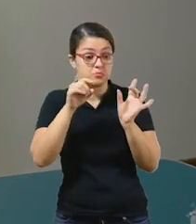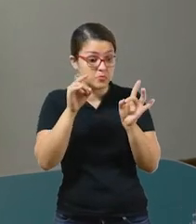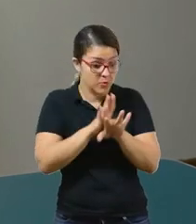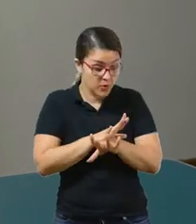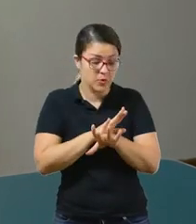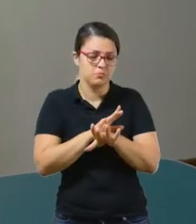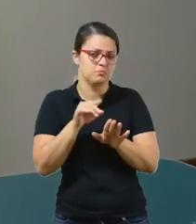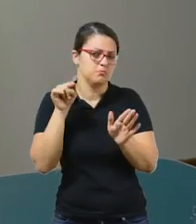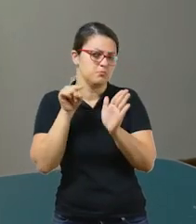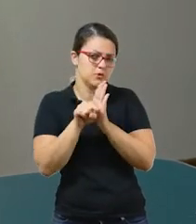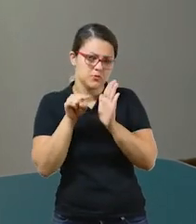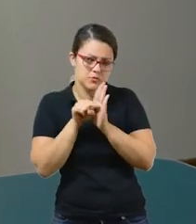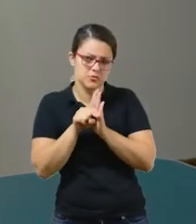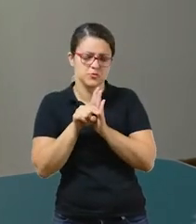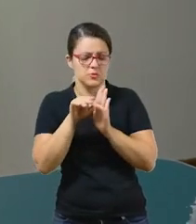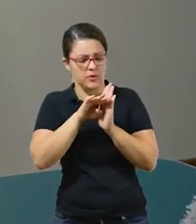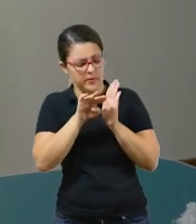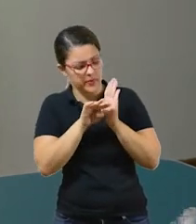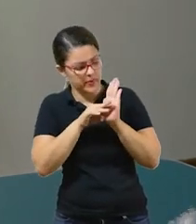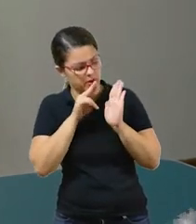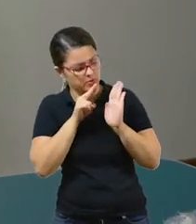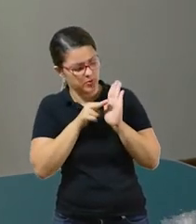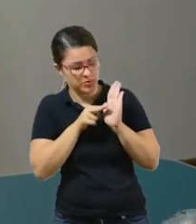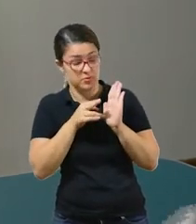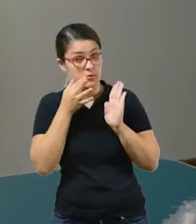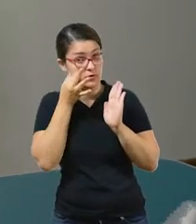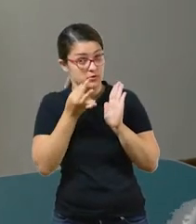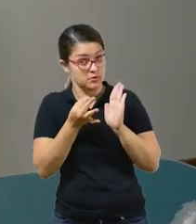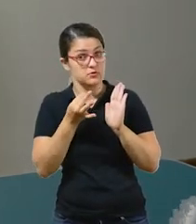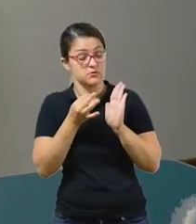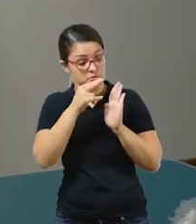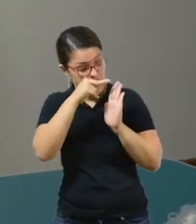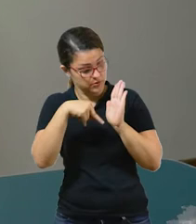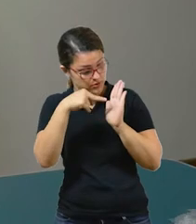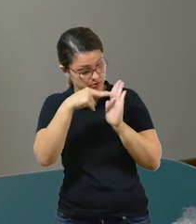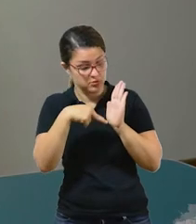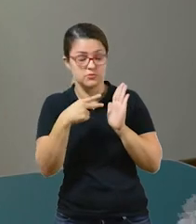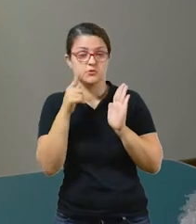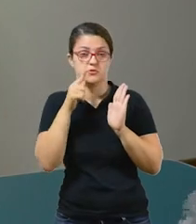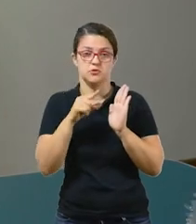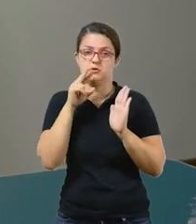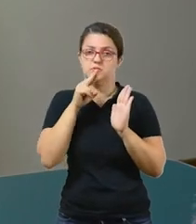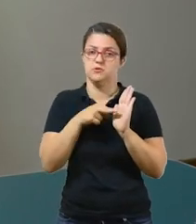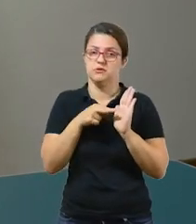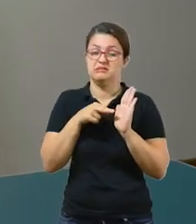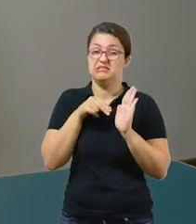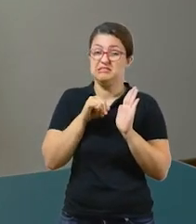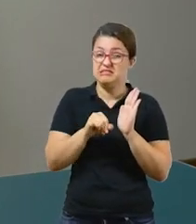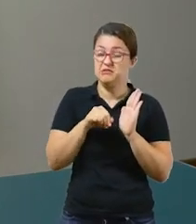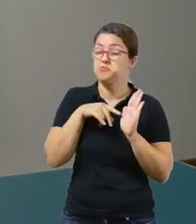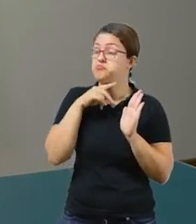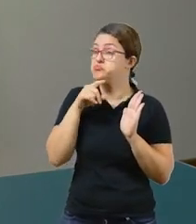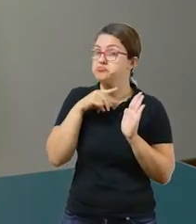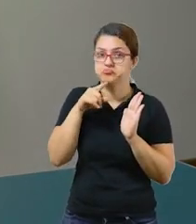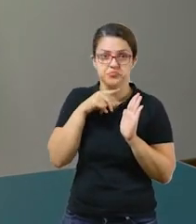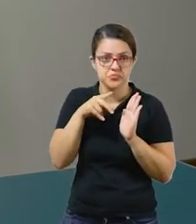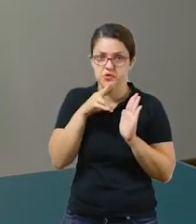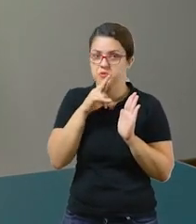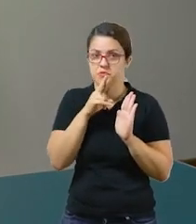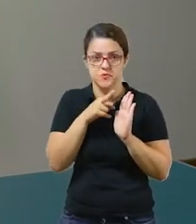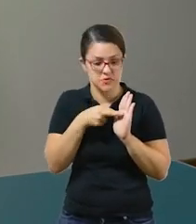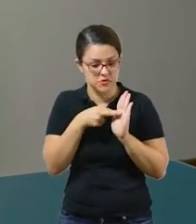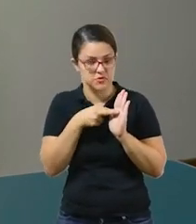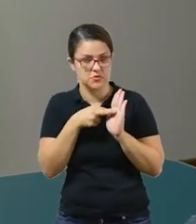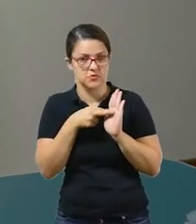questionário. Super simples também, mas que eles precisam prestar muita atenção na leitura para conseguir fazer. Caso os alunos não consigam